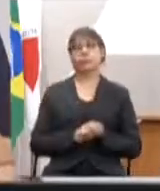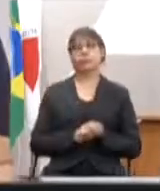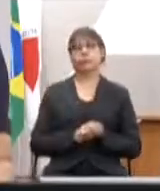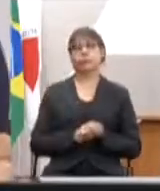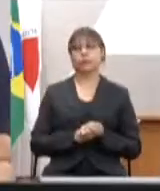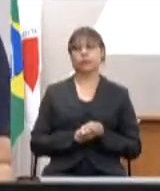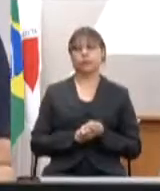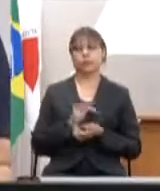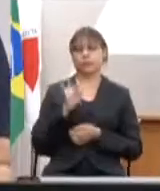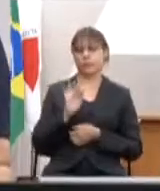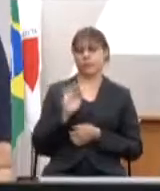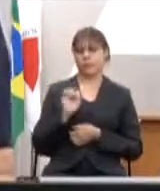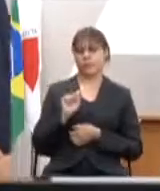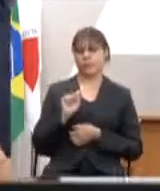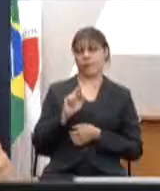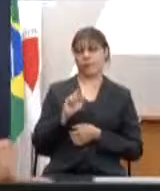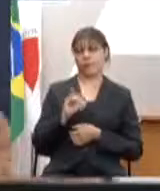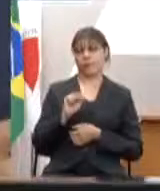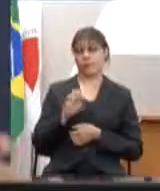fariseu